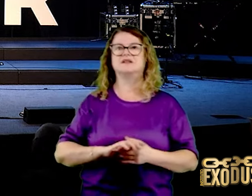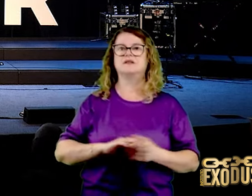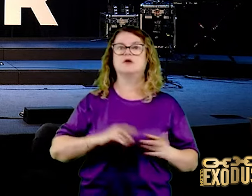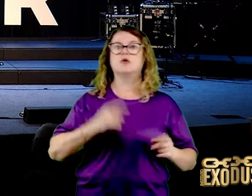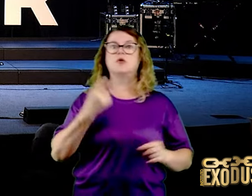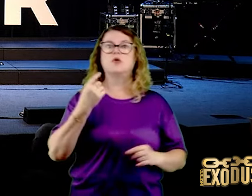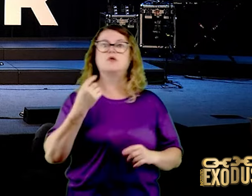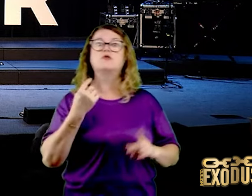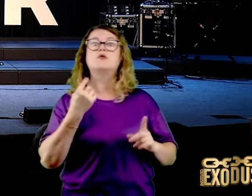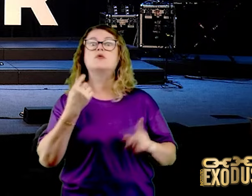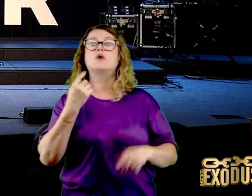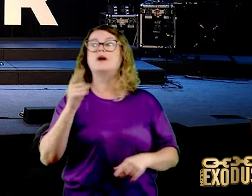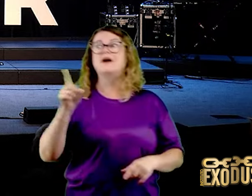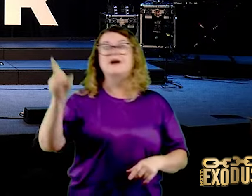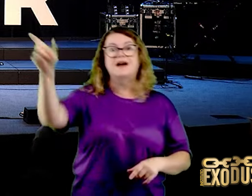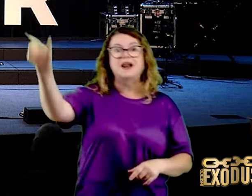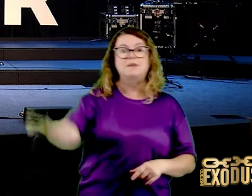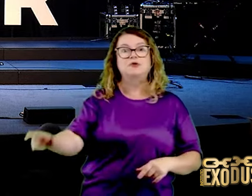endemoniada no Rio de Janeiro.